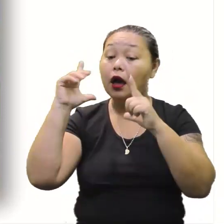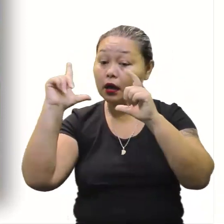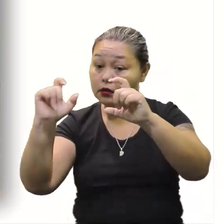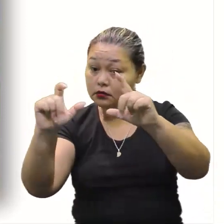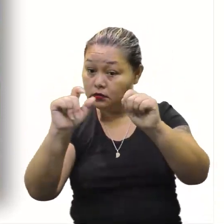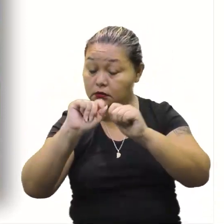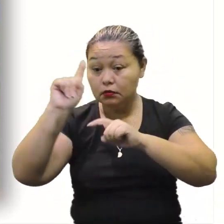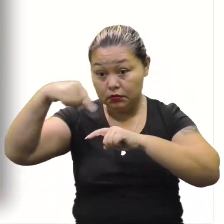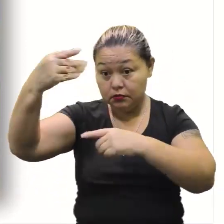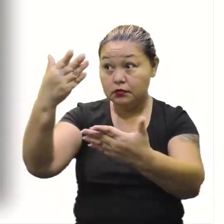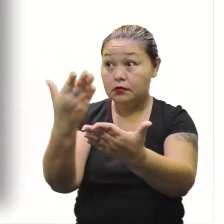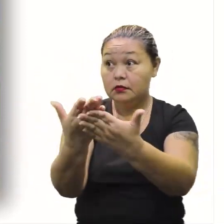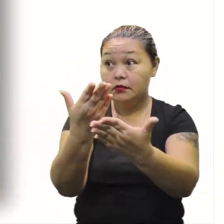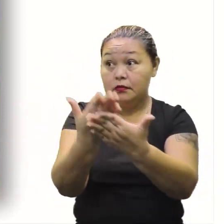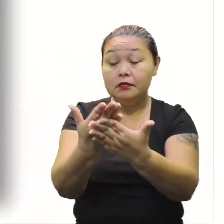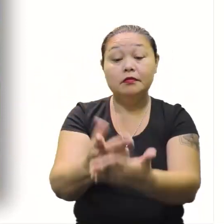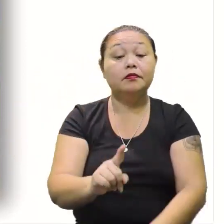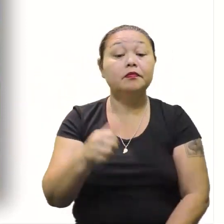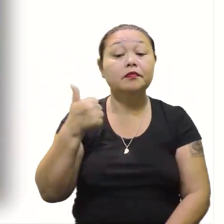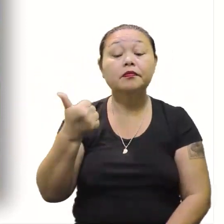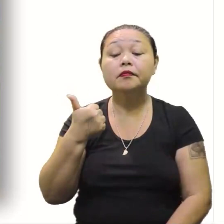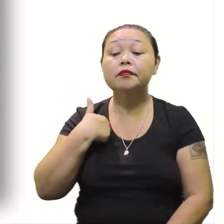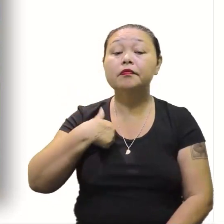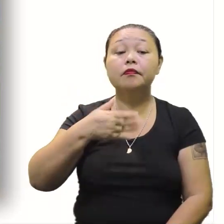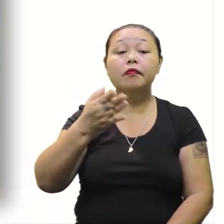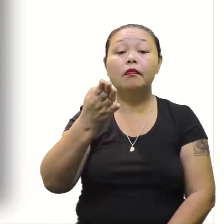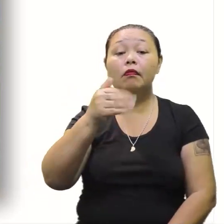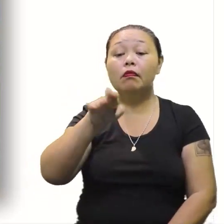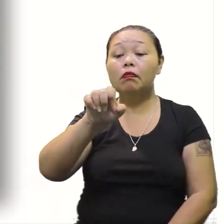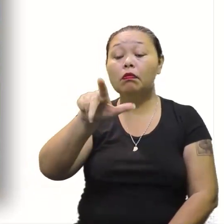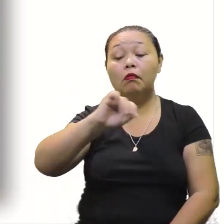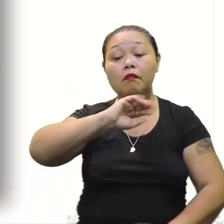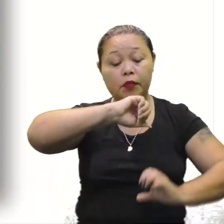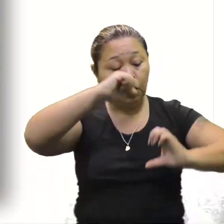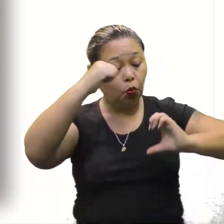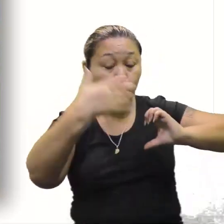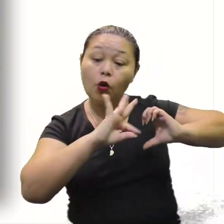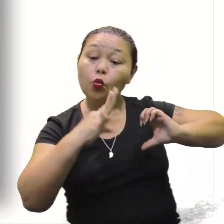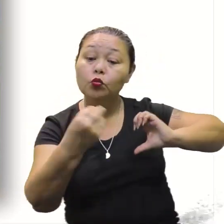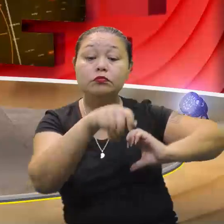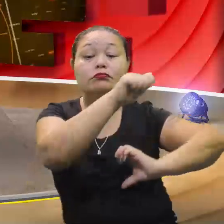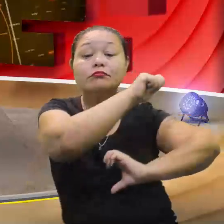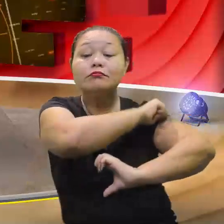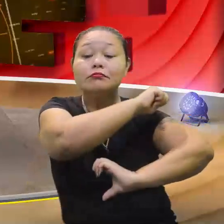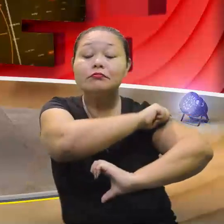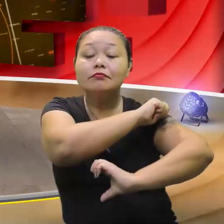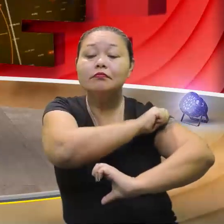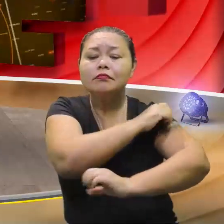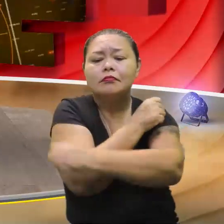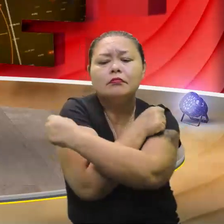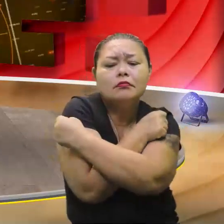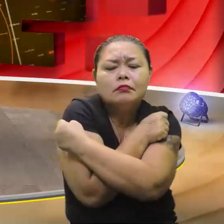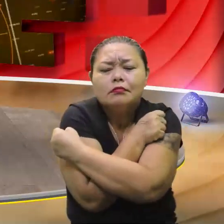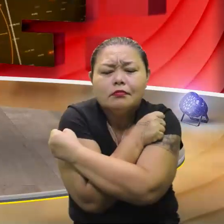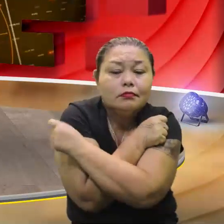fotos para colocar nas próximas aulas, tá certo? José Basílio da Gama, beijo no coração de todos os alunos e um